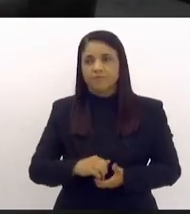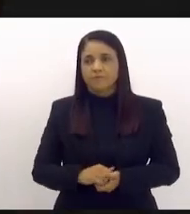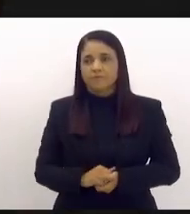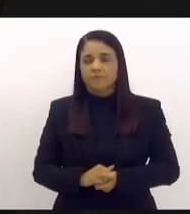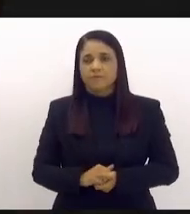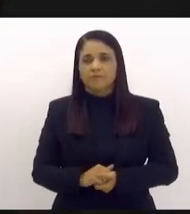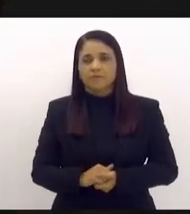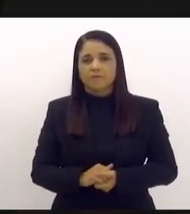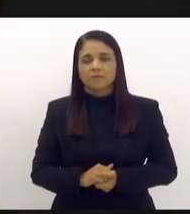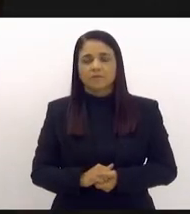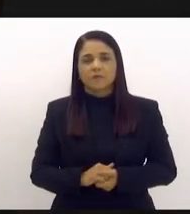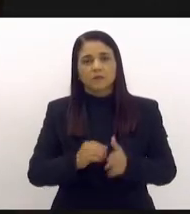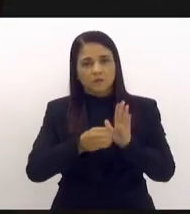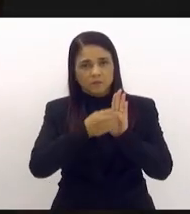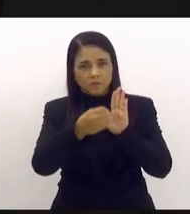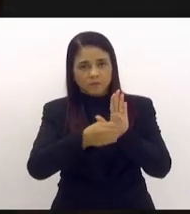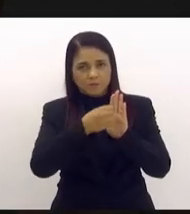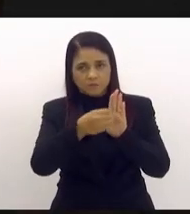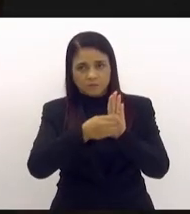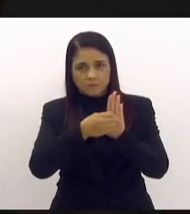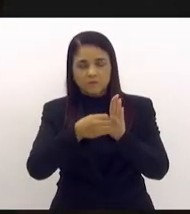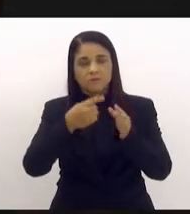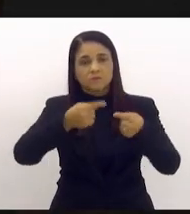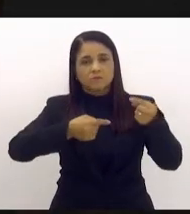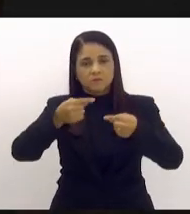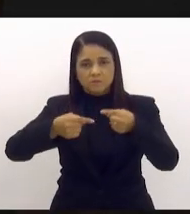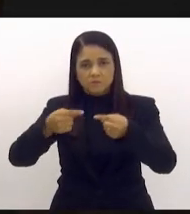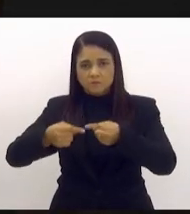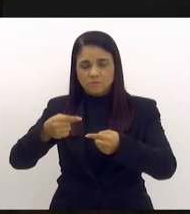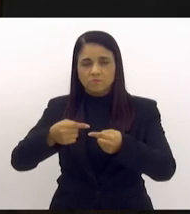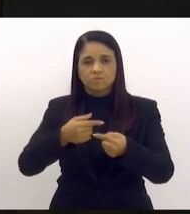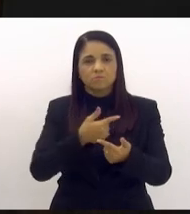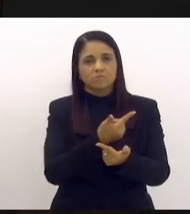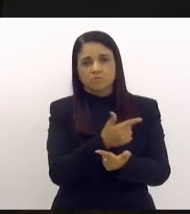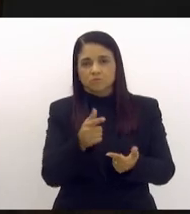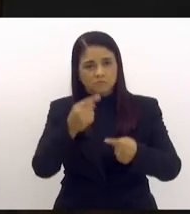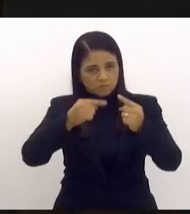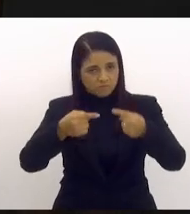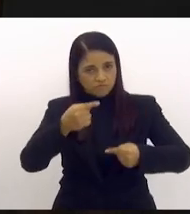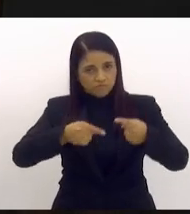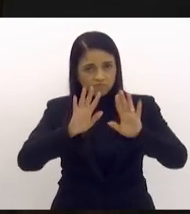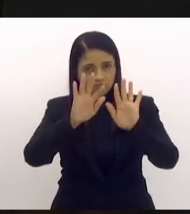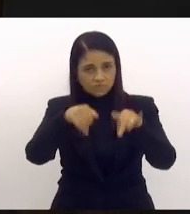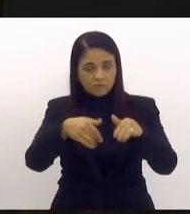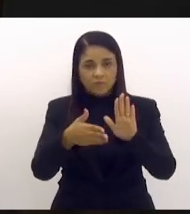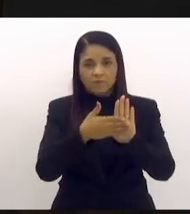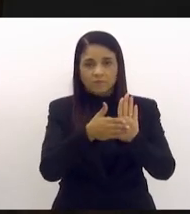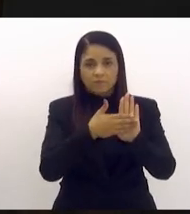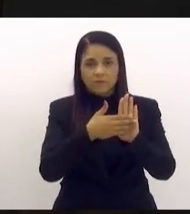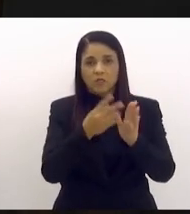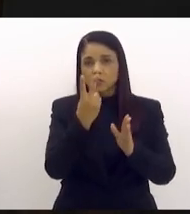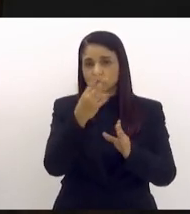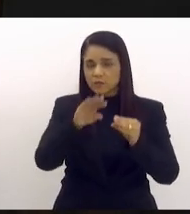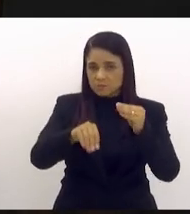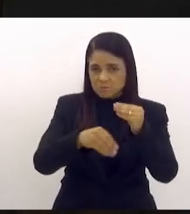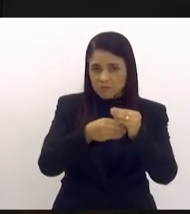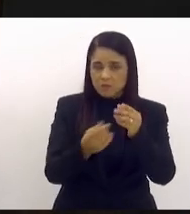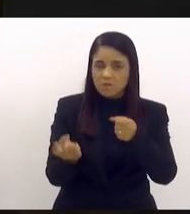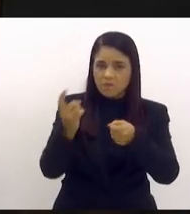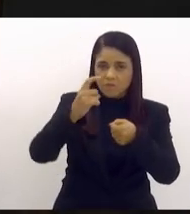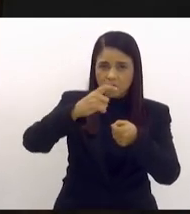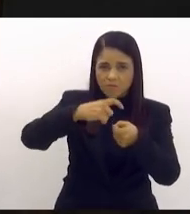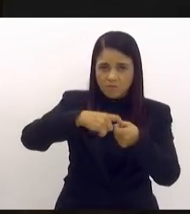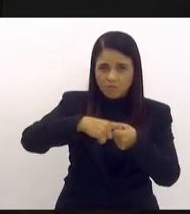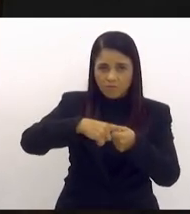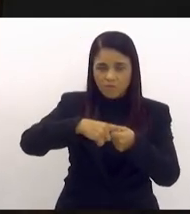Como parecer emitido em discussão, não havendo quem queira discutir, encerrada a discussão, o presidente proposta recebeu duas emendas e retorna